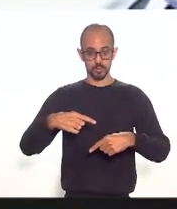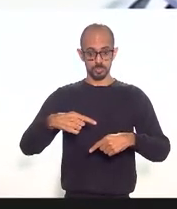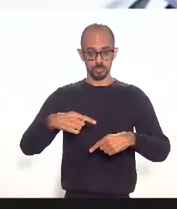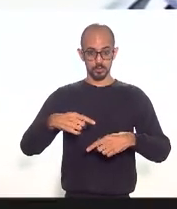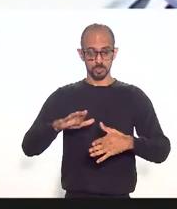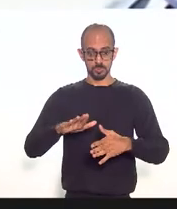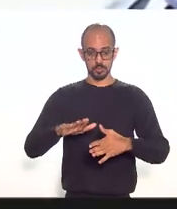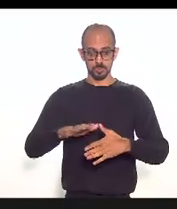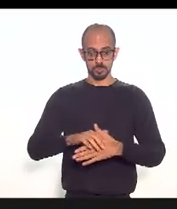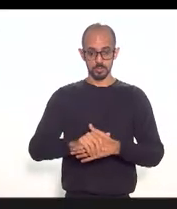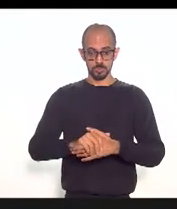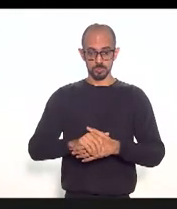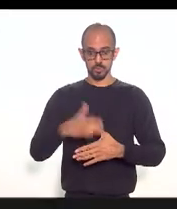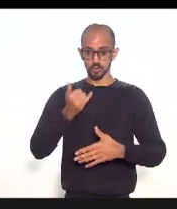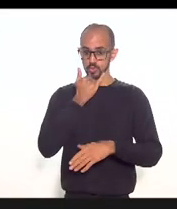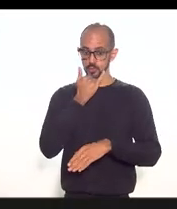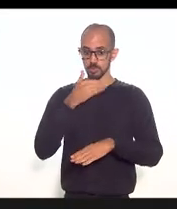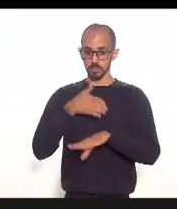também deputado